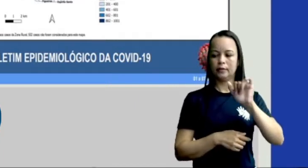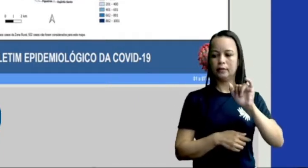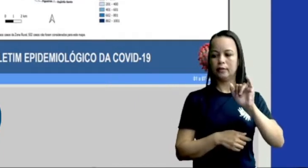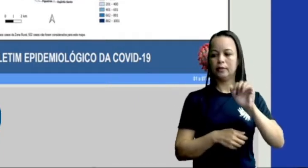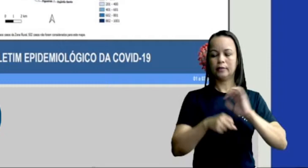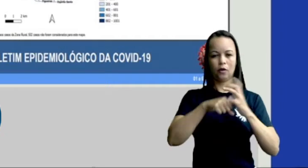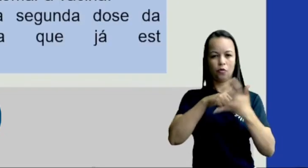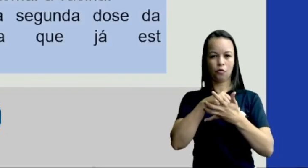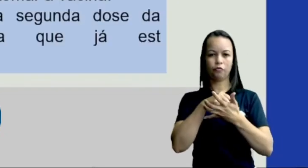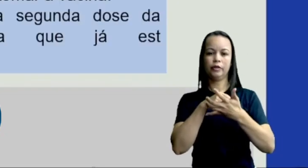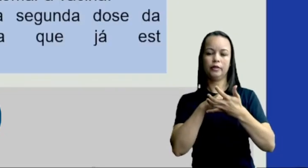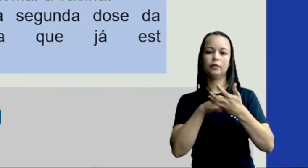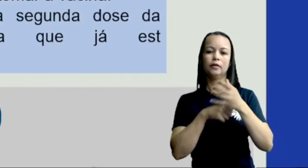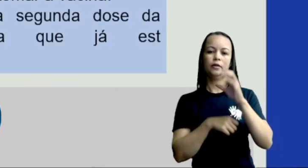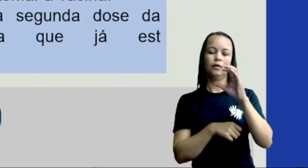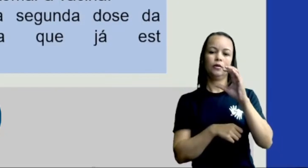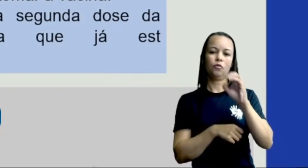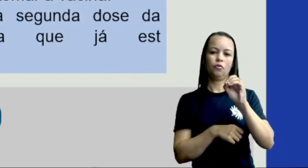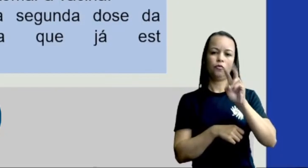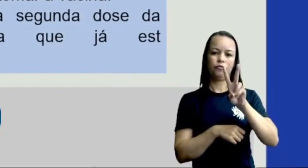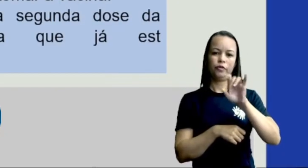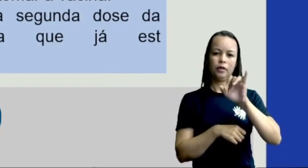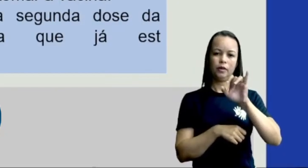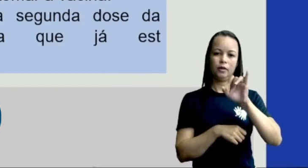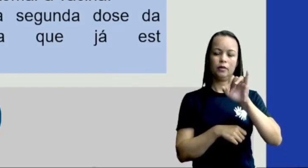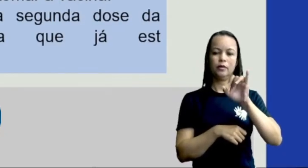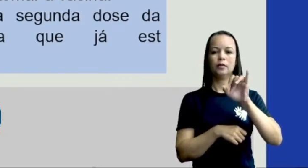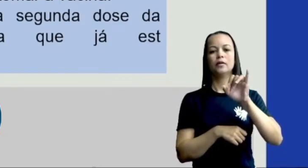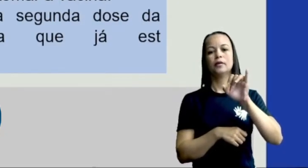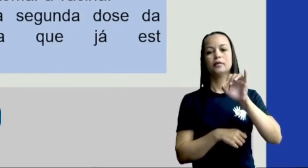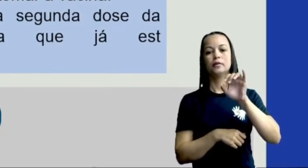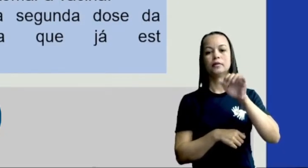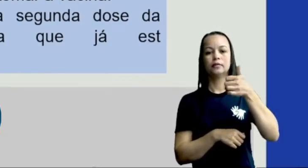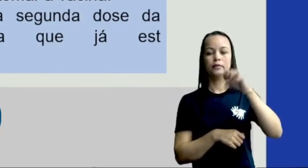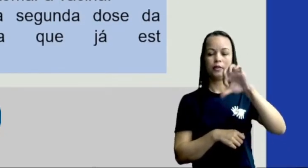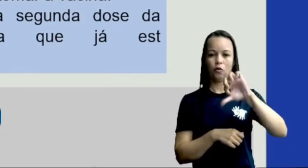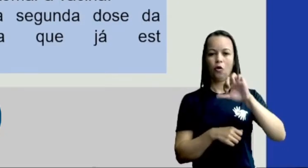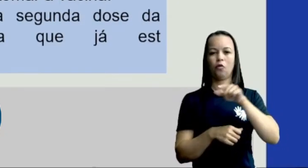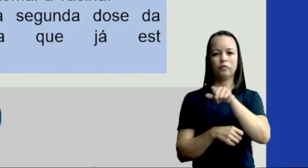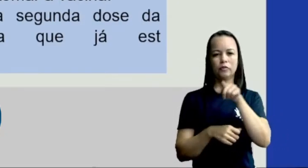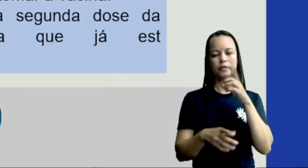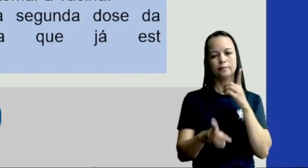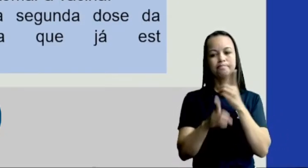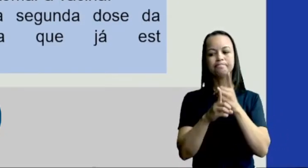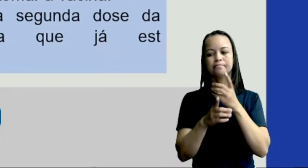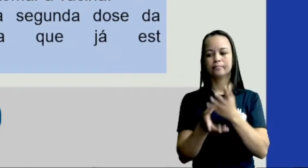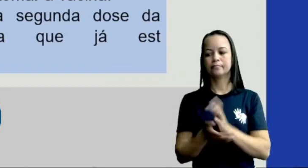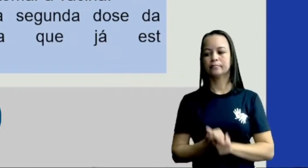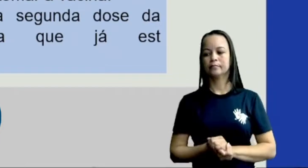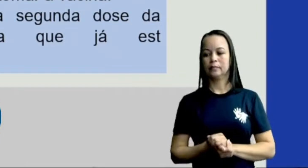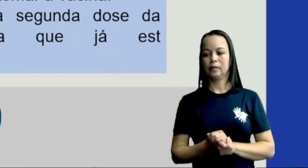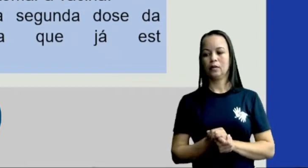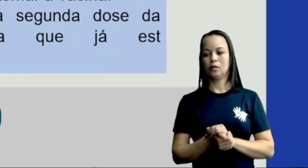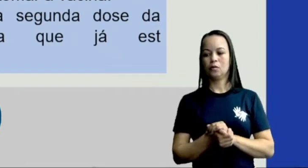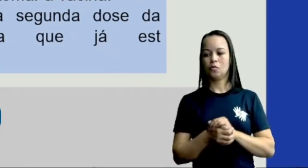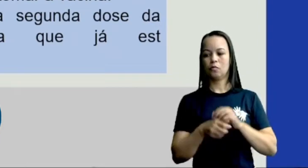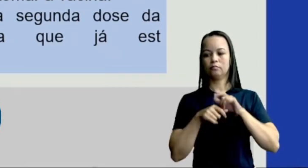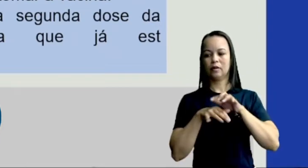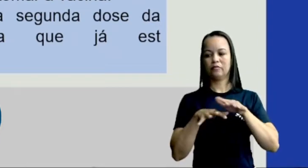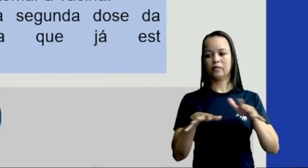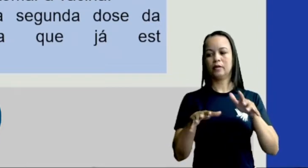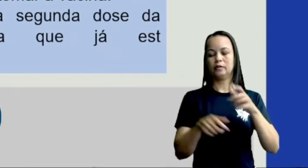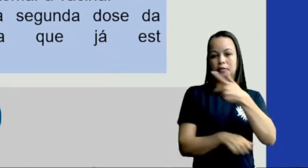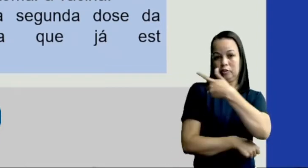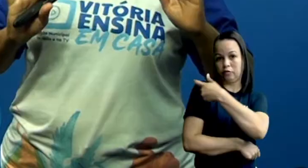aparece, eu não sei se tem o site aí, depois eu vejo. Vamos lá. O avanço das vacinas em Vitória de Santo Antão e a crise